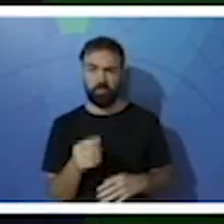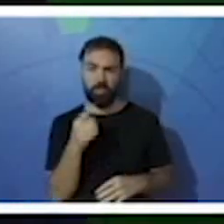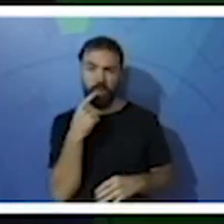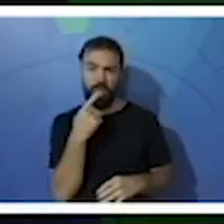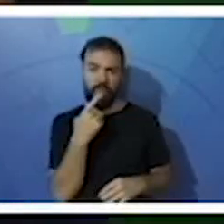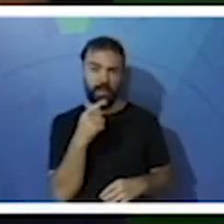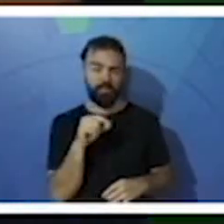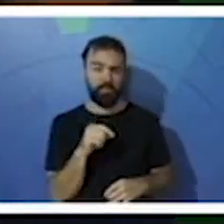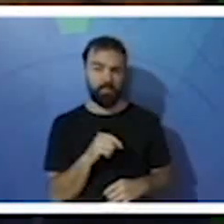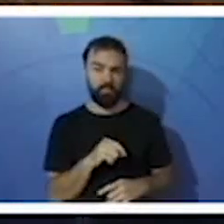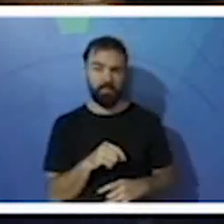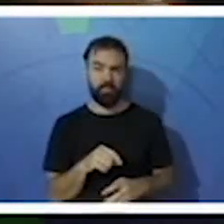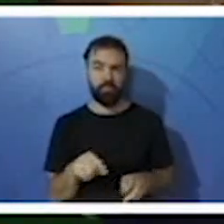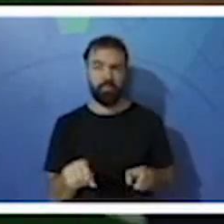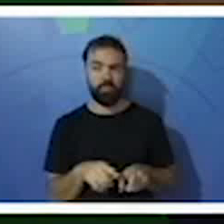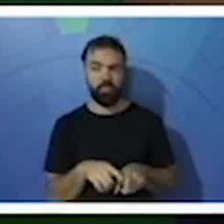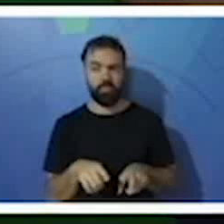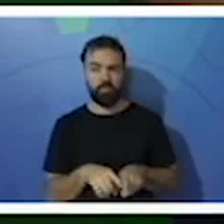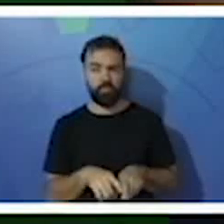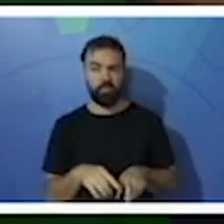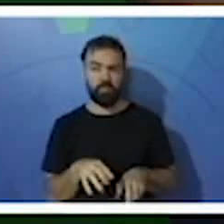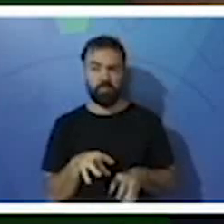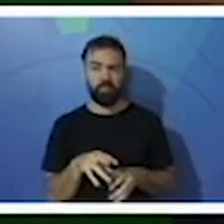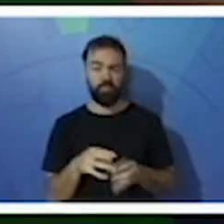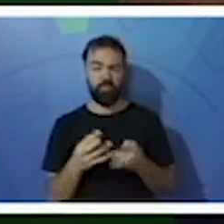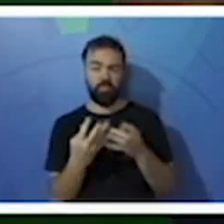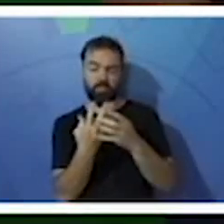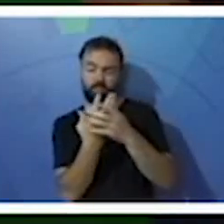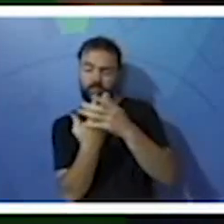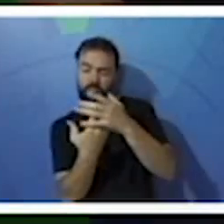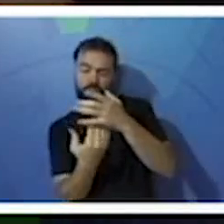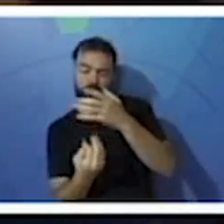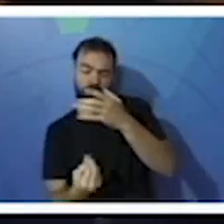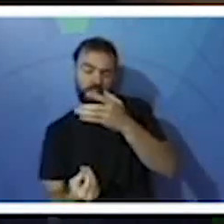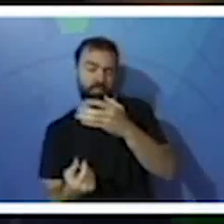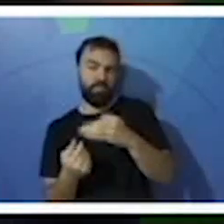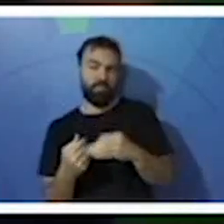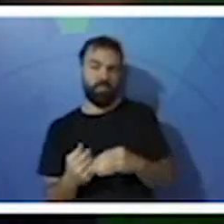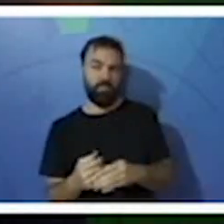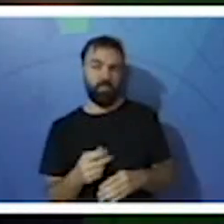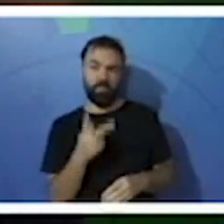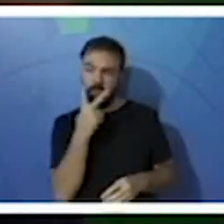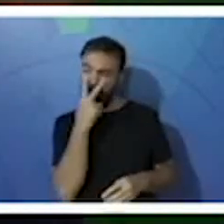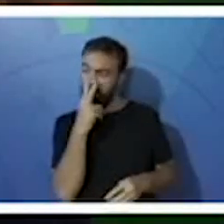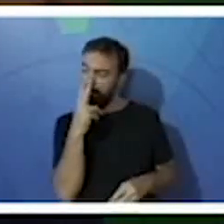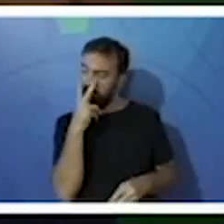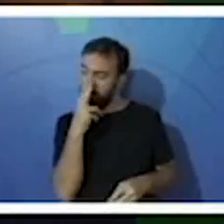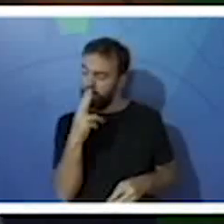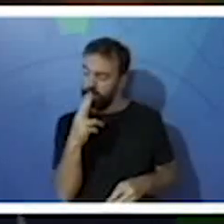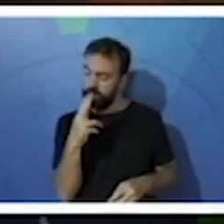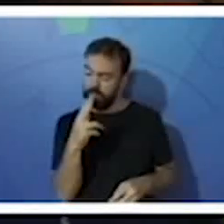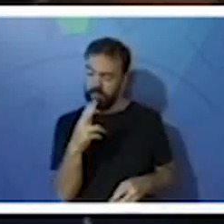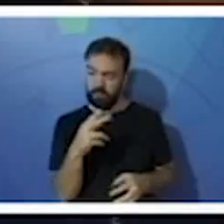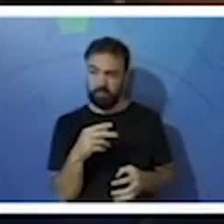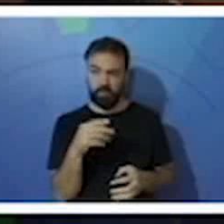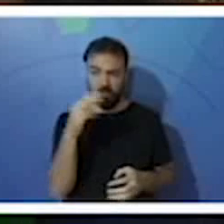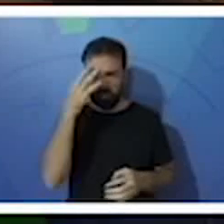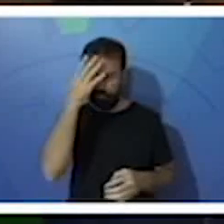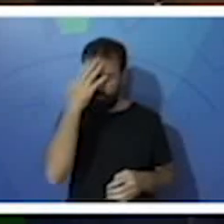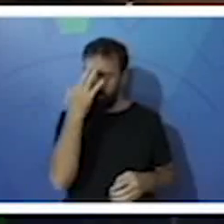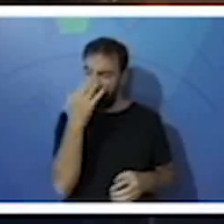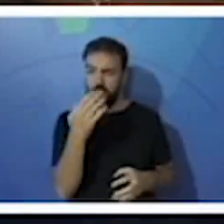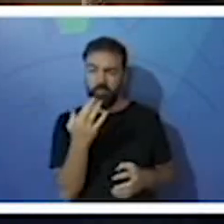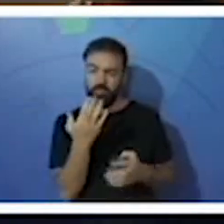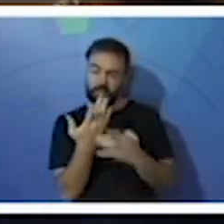língua e da estrutura de filtragem do seu bico, que se assemelha a um grupo de franjas, tá? Que